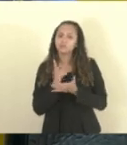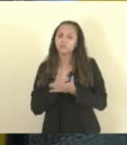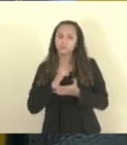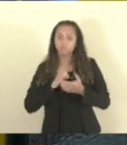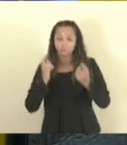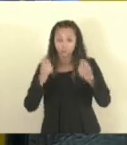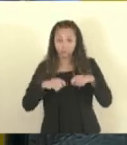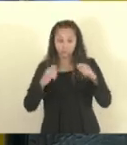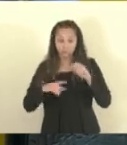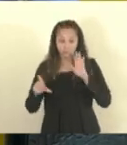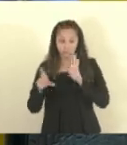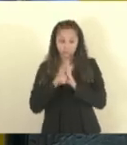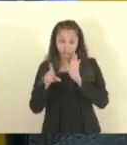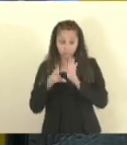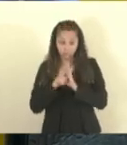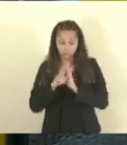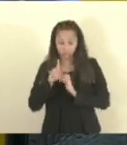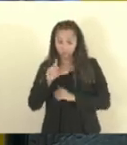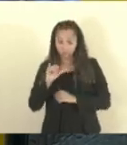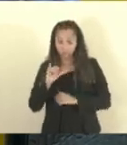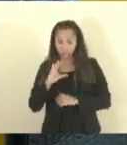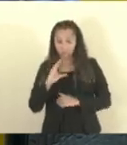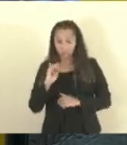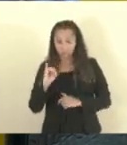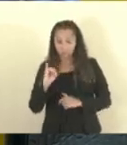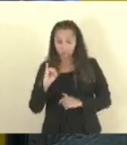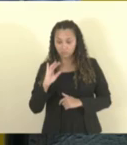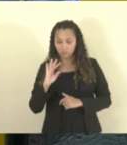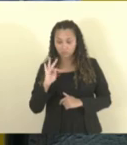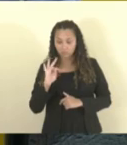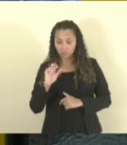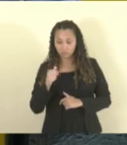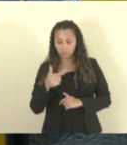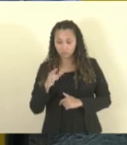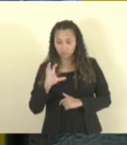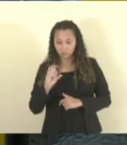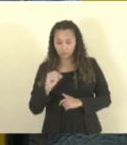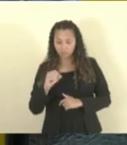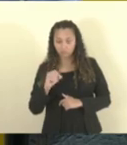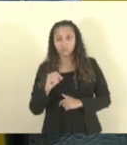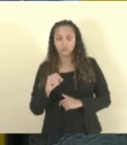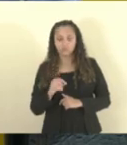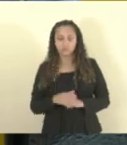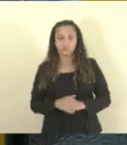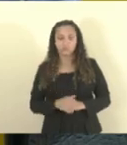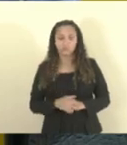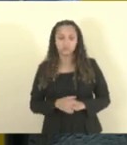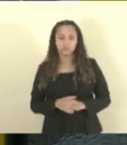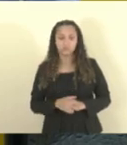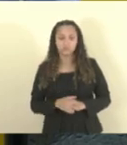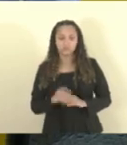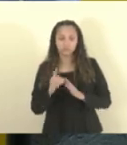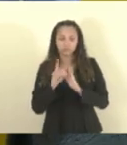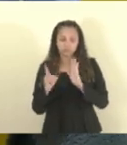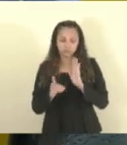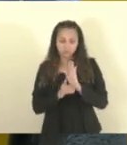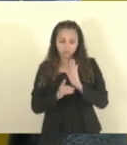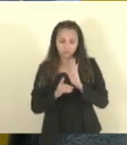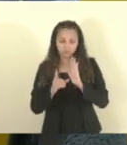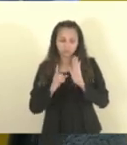aplicação da lei de licitação, antigamente na Lei nº 8.066 e seus decretos reguladores,